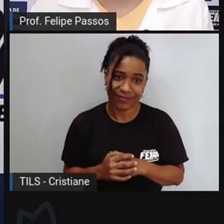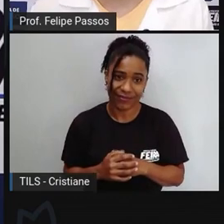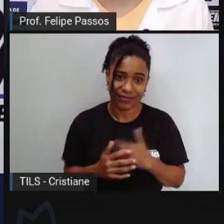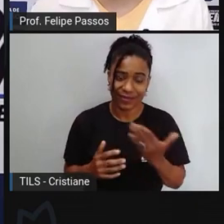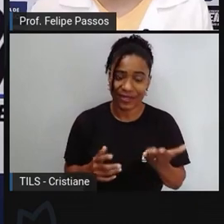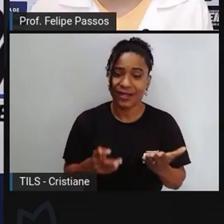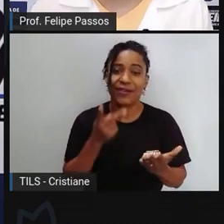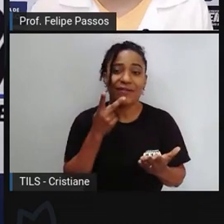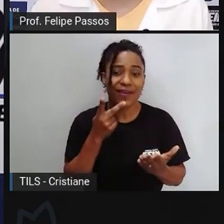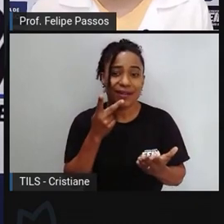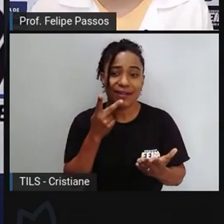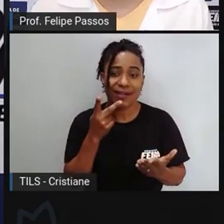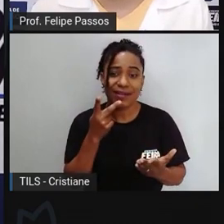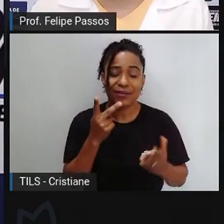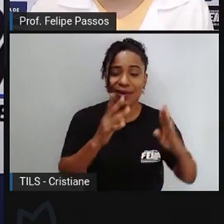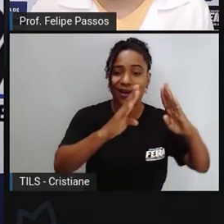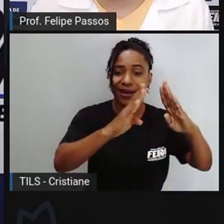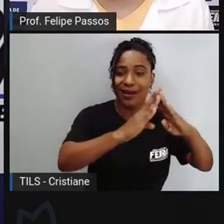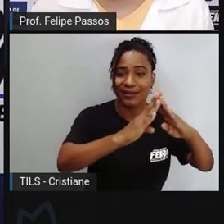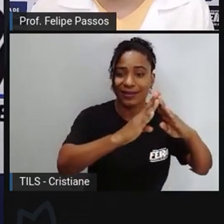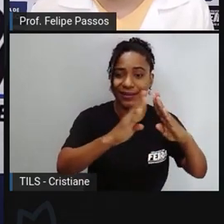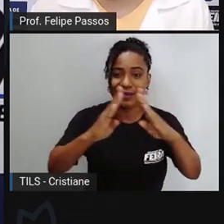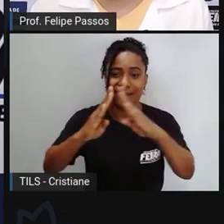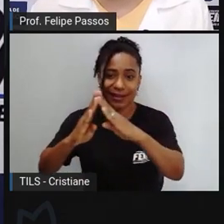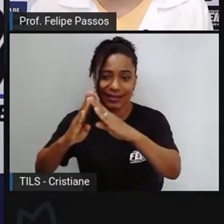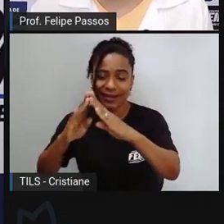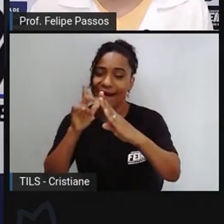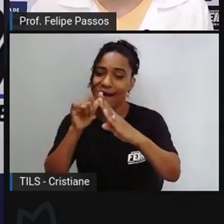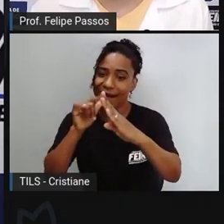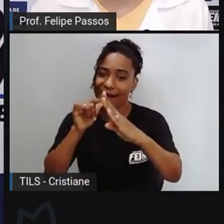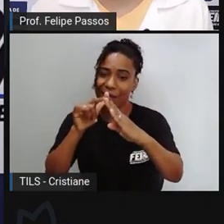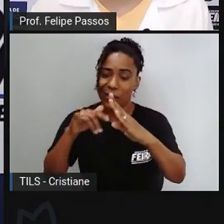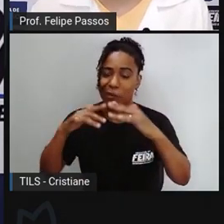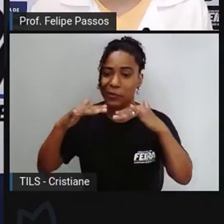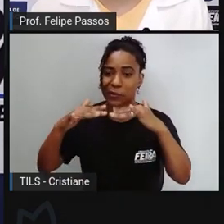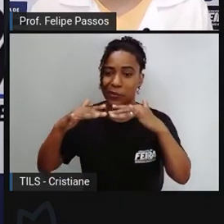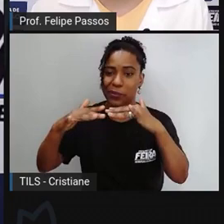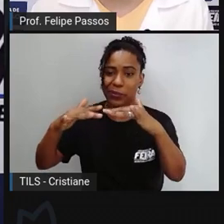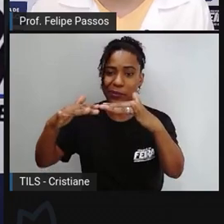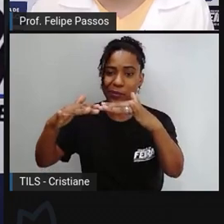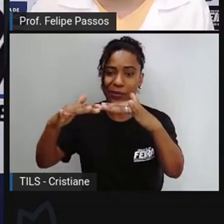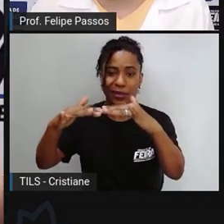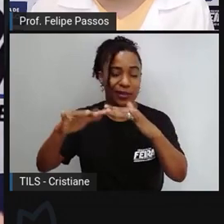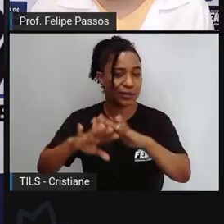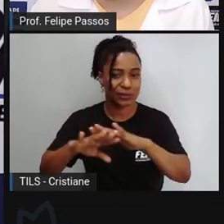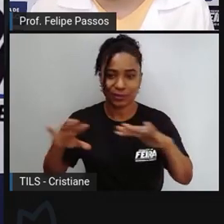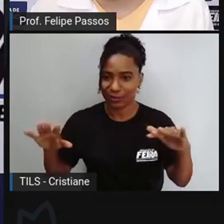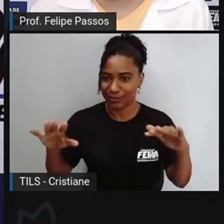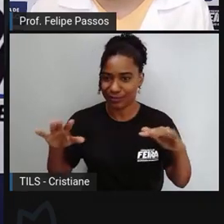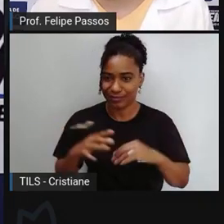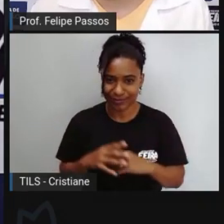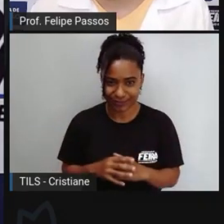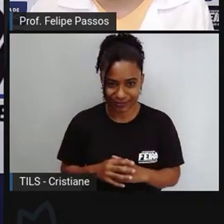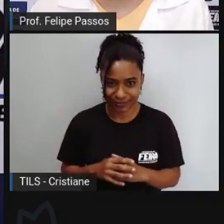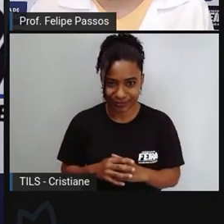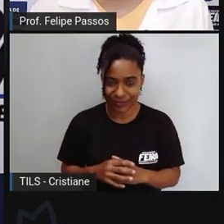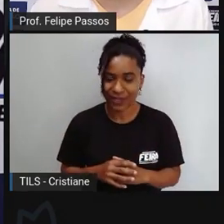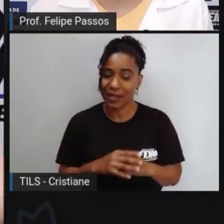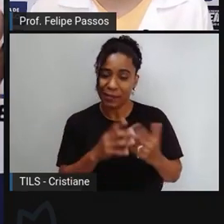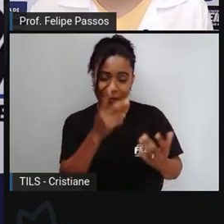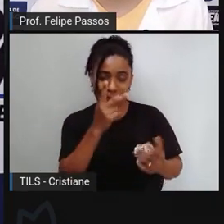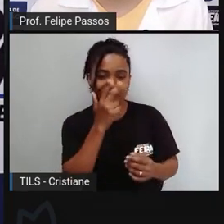coisa em que as pessoas lá estavam e sem nenhum aviso